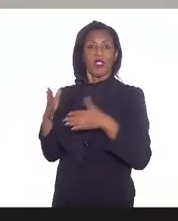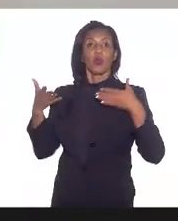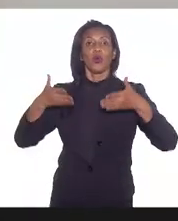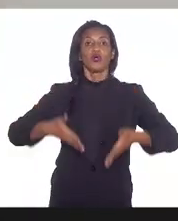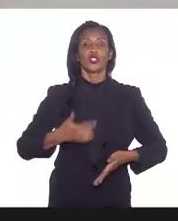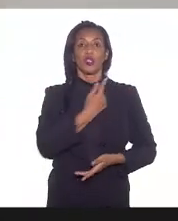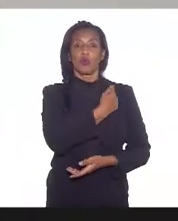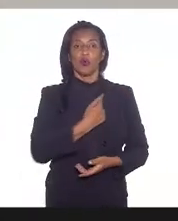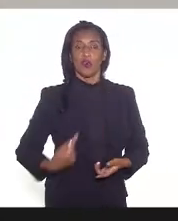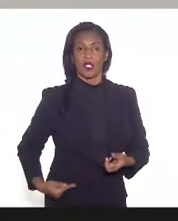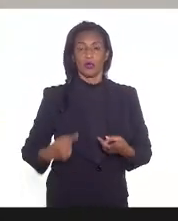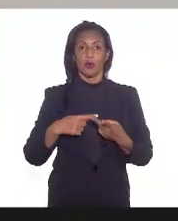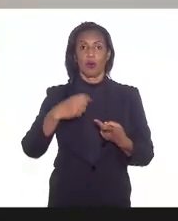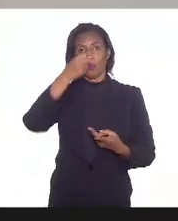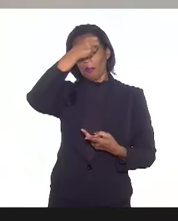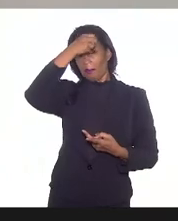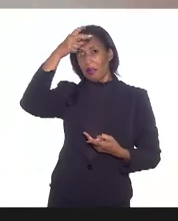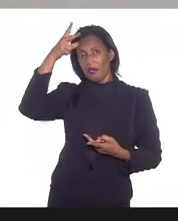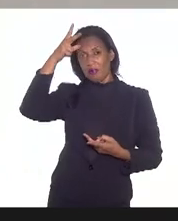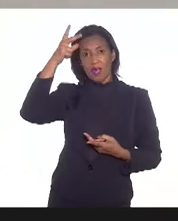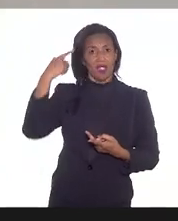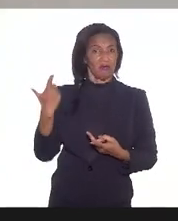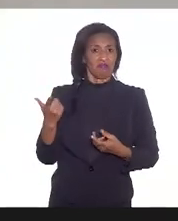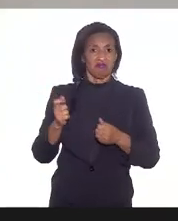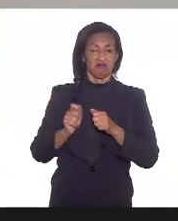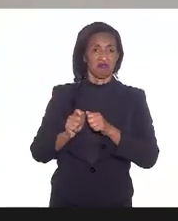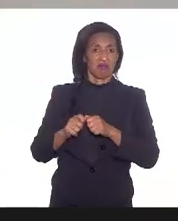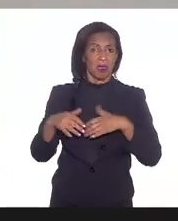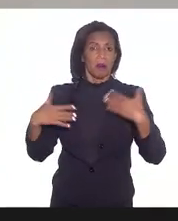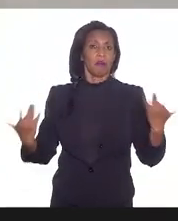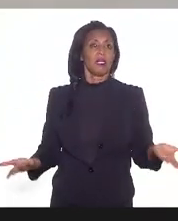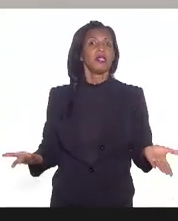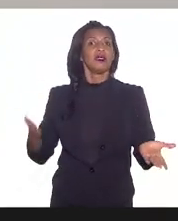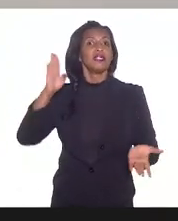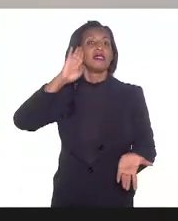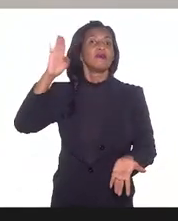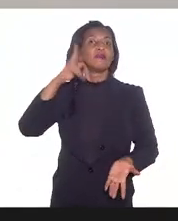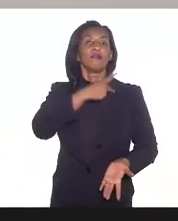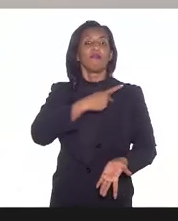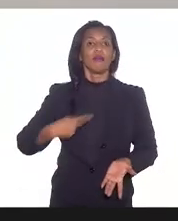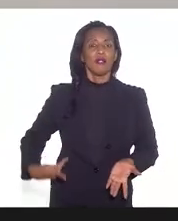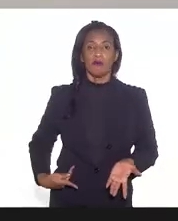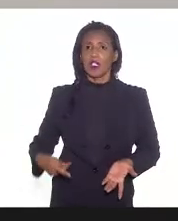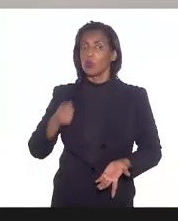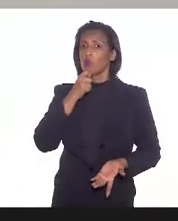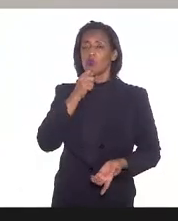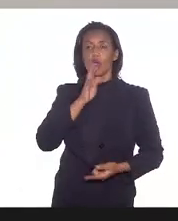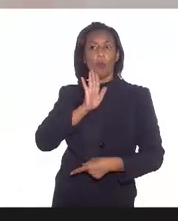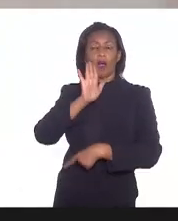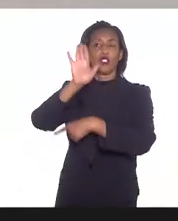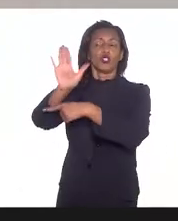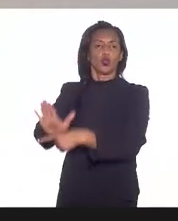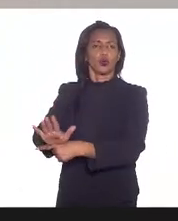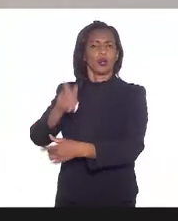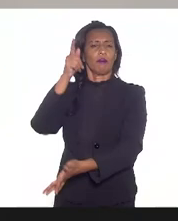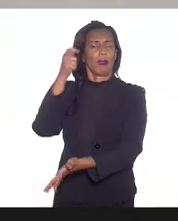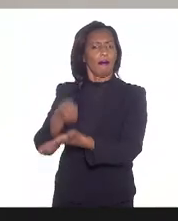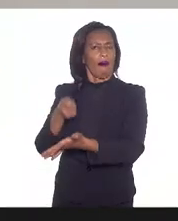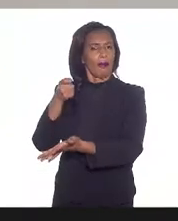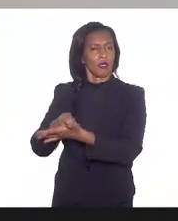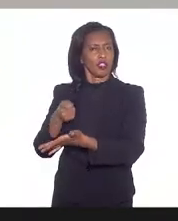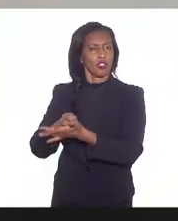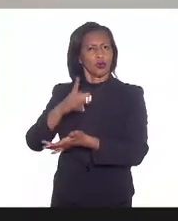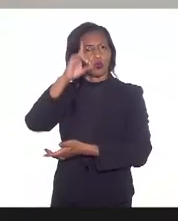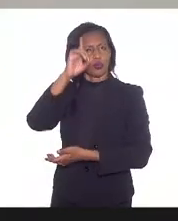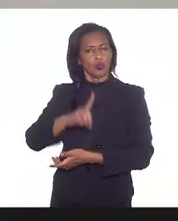o prefeito enfim eles não adotam medidas e principalmente o Presidente da República não dão benefícios enfim para garantir o que está ali os